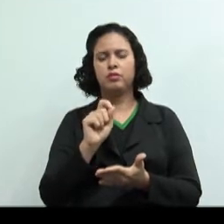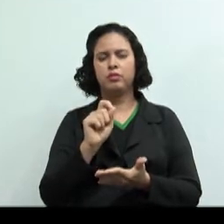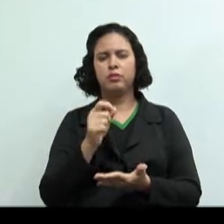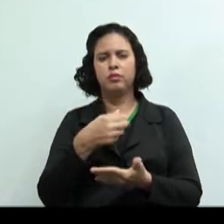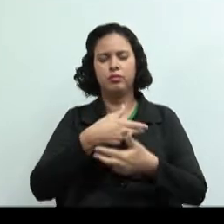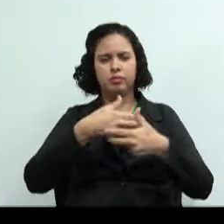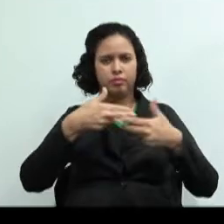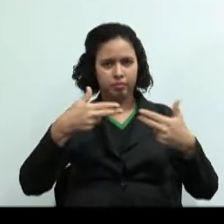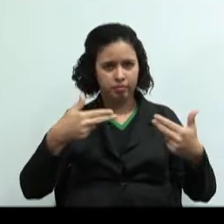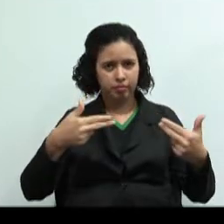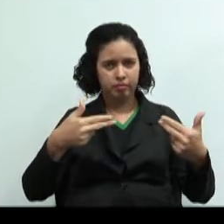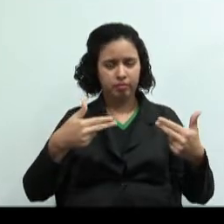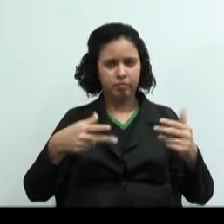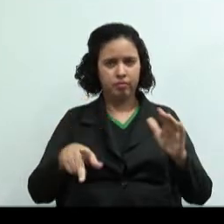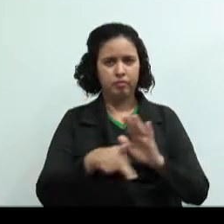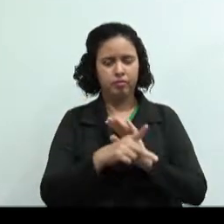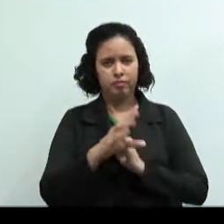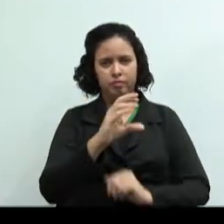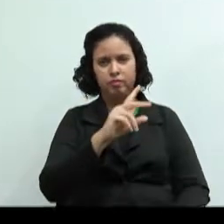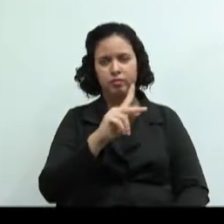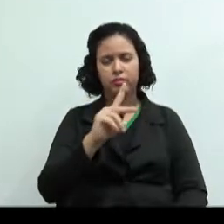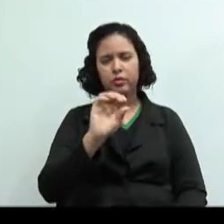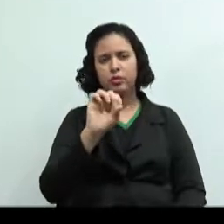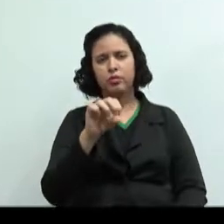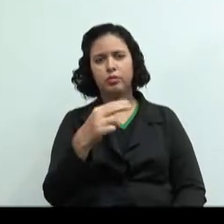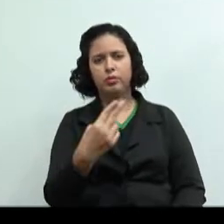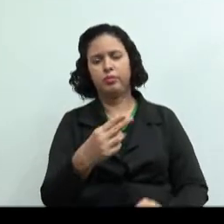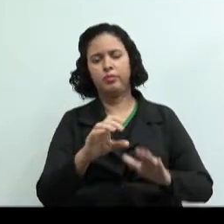cooperativa ou da empresa.